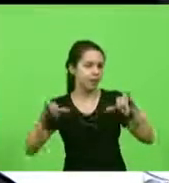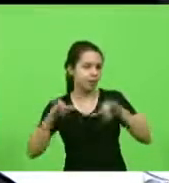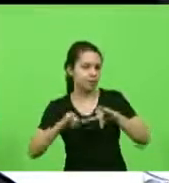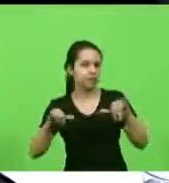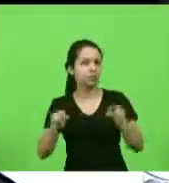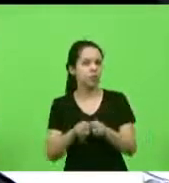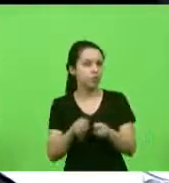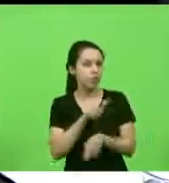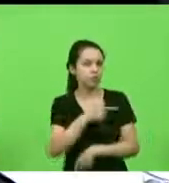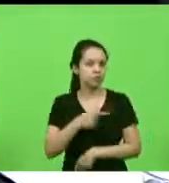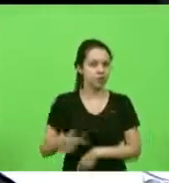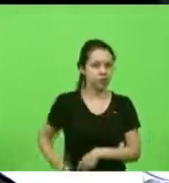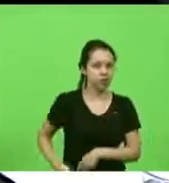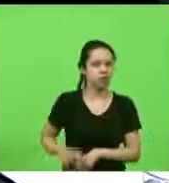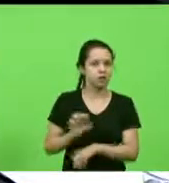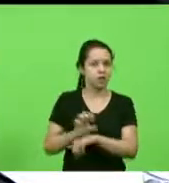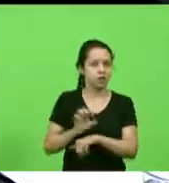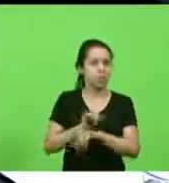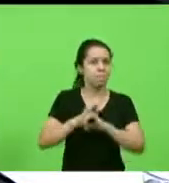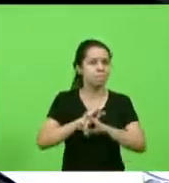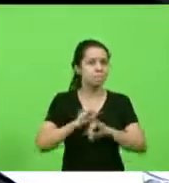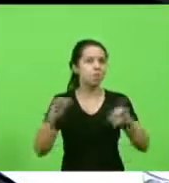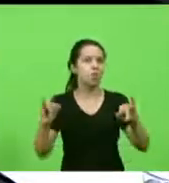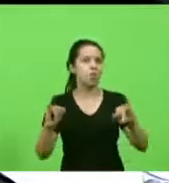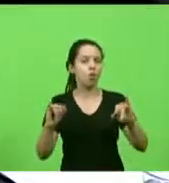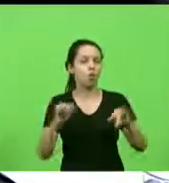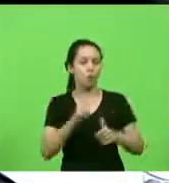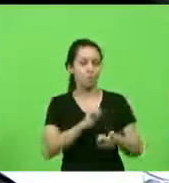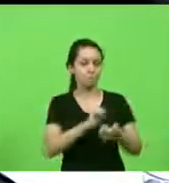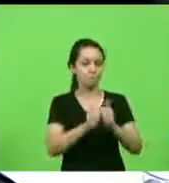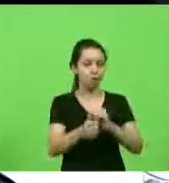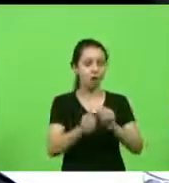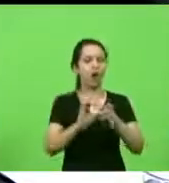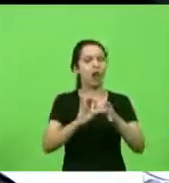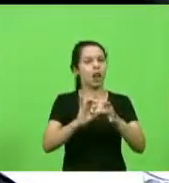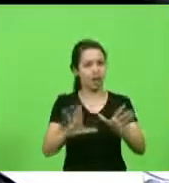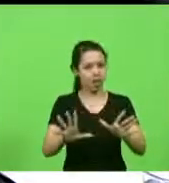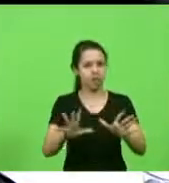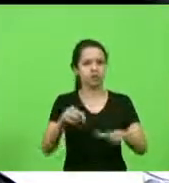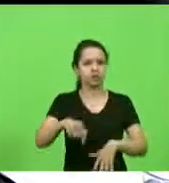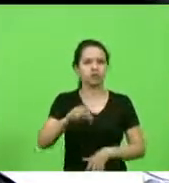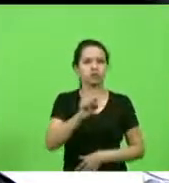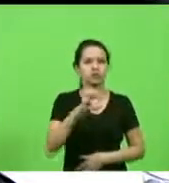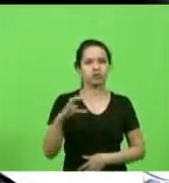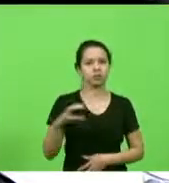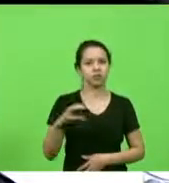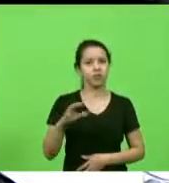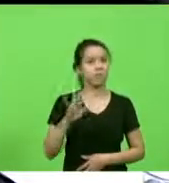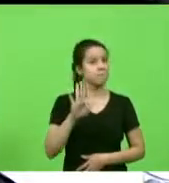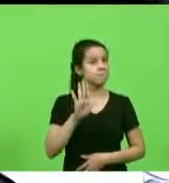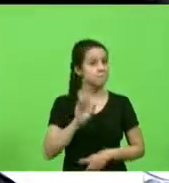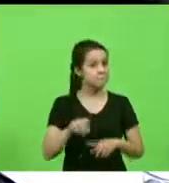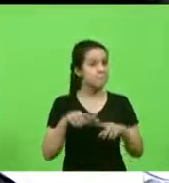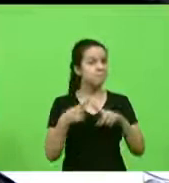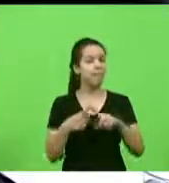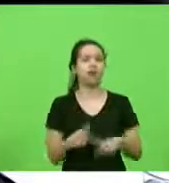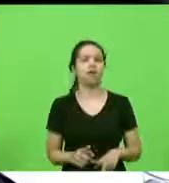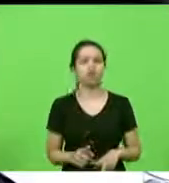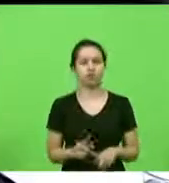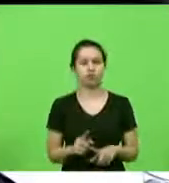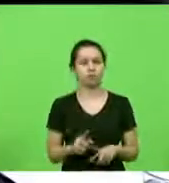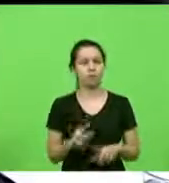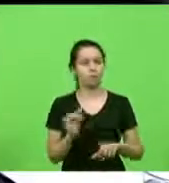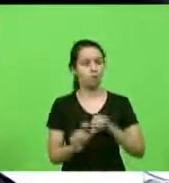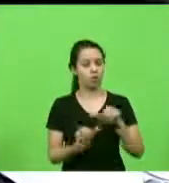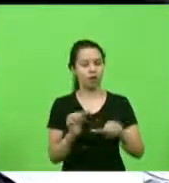estado fez uma publicação que os esportes estavam liberados em Santa Catarina só que foi revogado um decreto mas